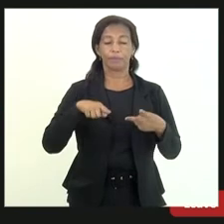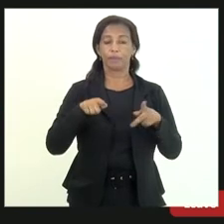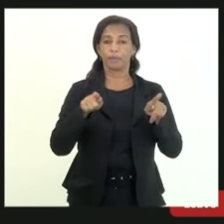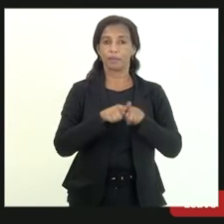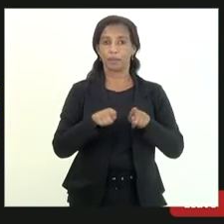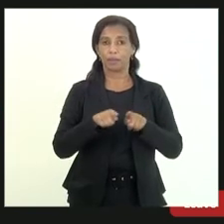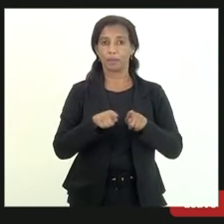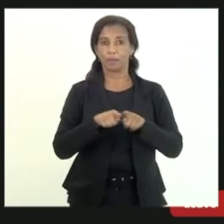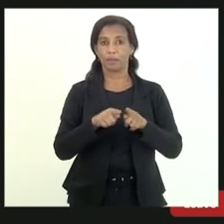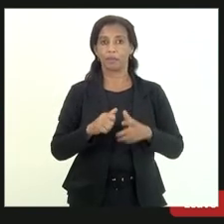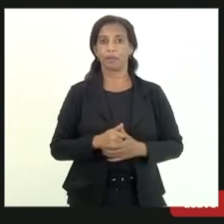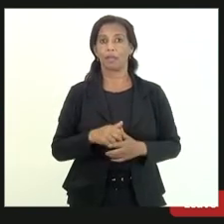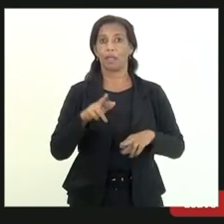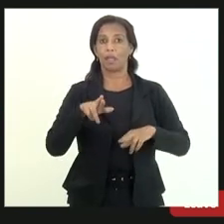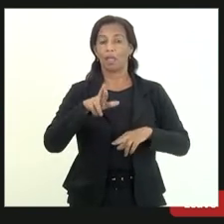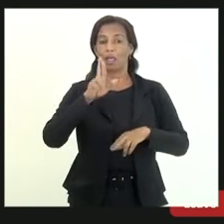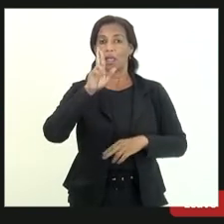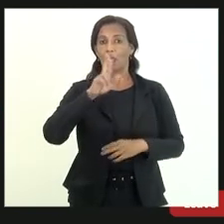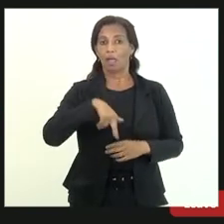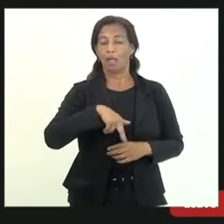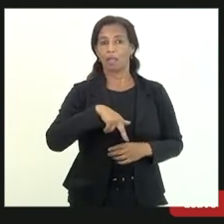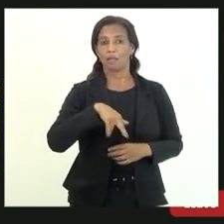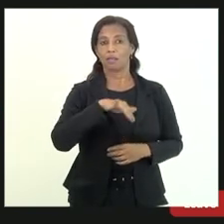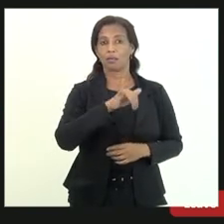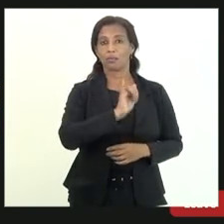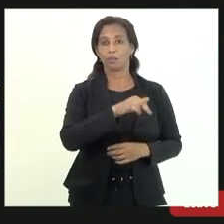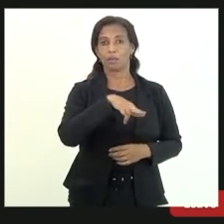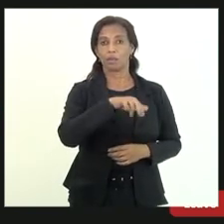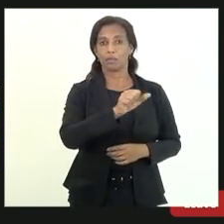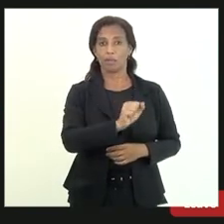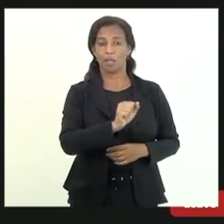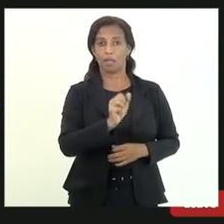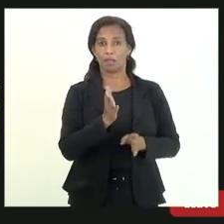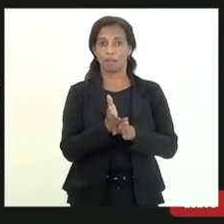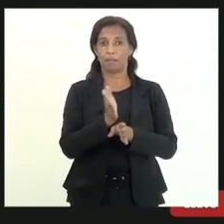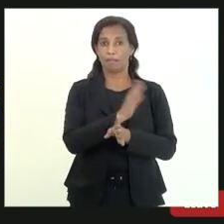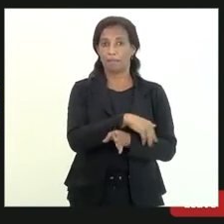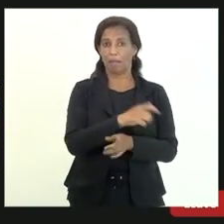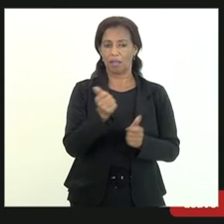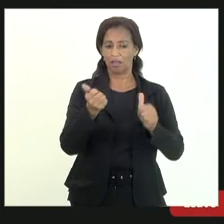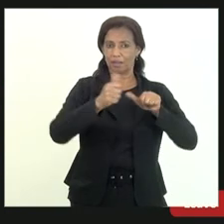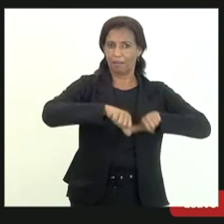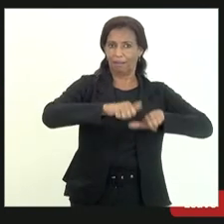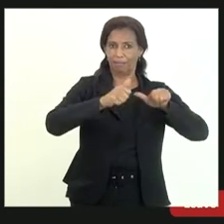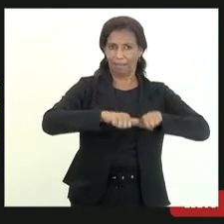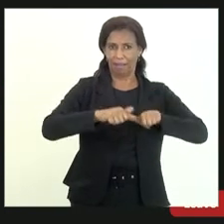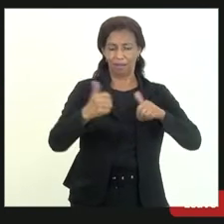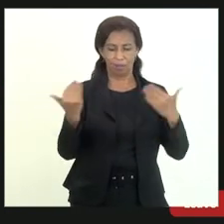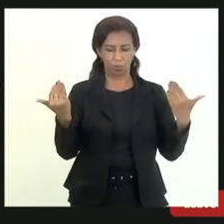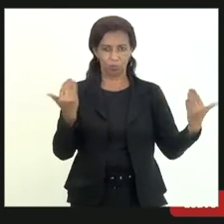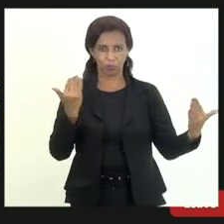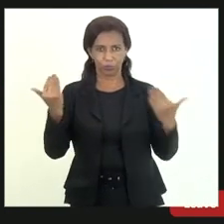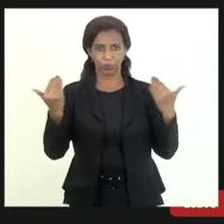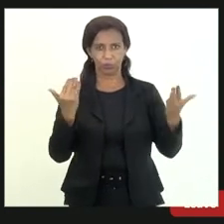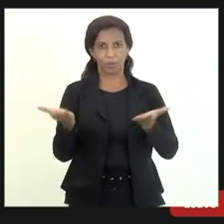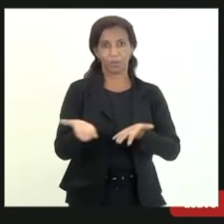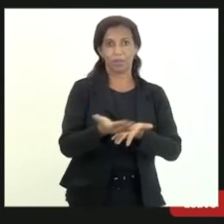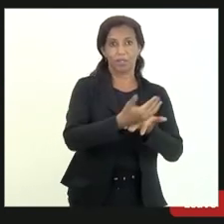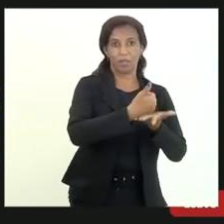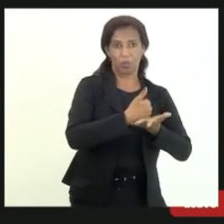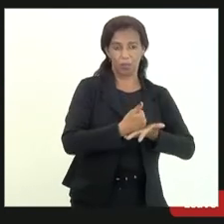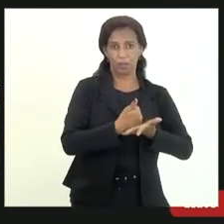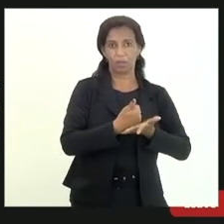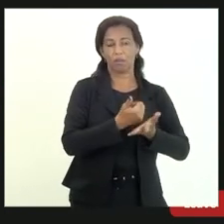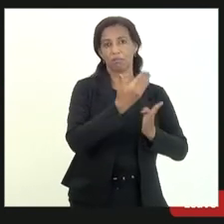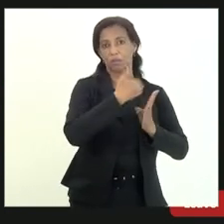em razão do PEP CMS ou seja parte dessa análise que a gente faz parte da recuperação desses